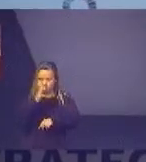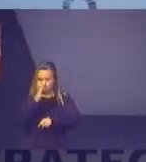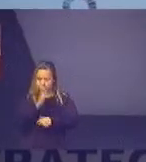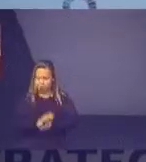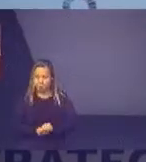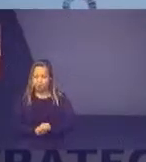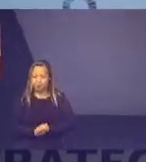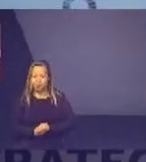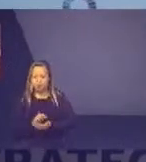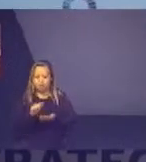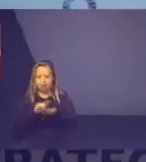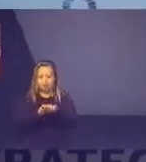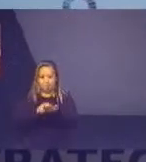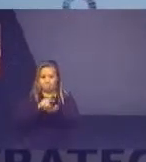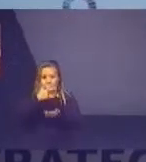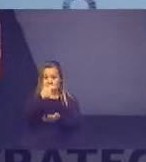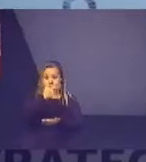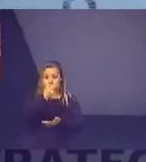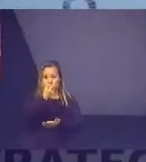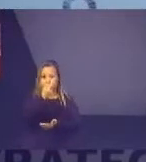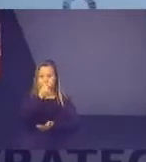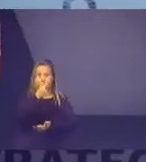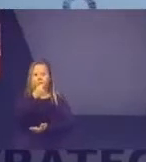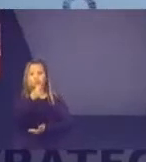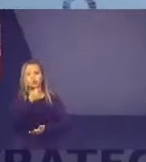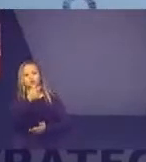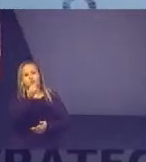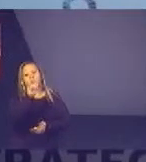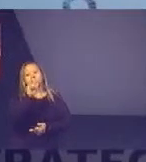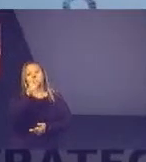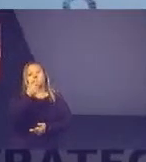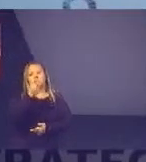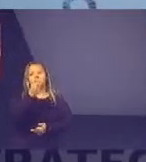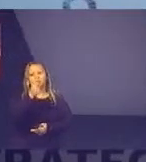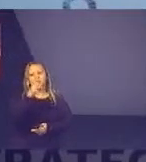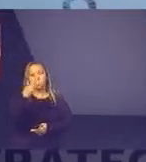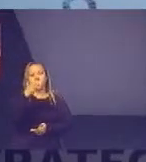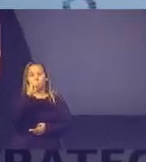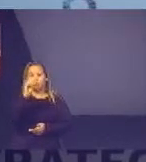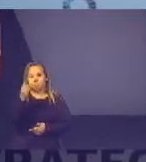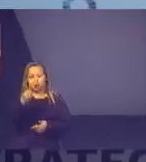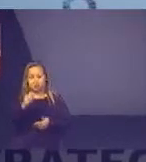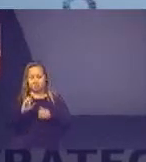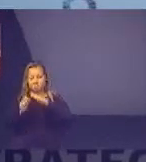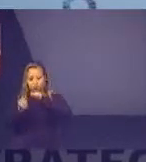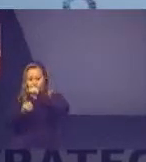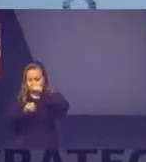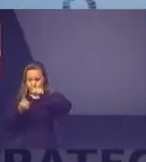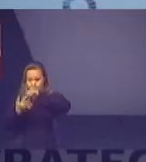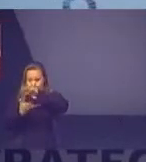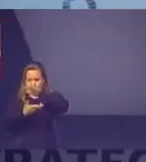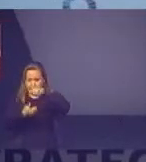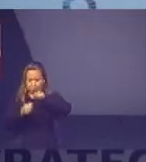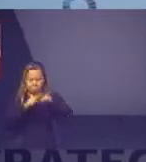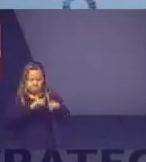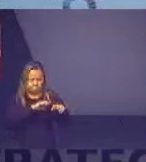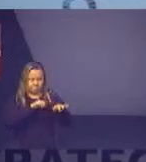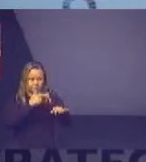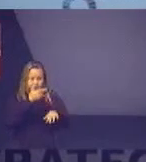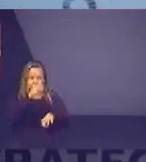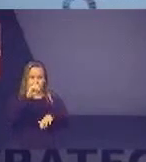A Agenda 2030 foi adotada durante a Cúpula das Nações Unidas Sobre Desenvolvimento Sustentável em setembro de 2015 Ela